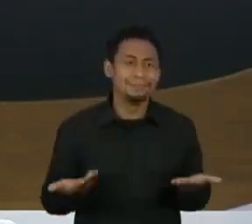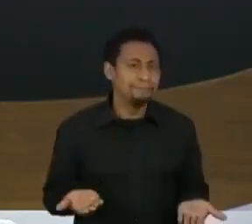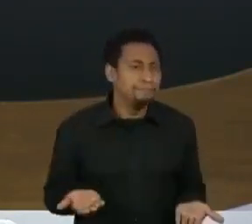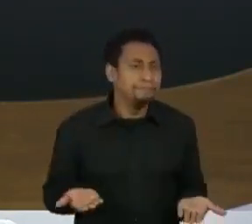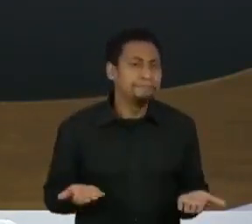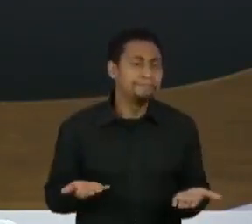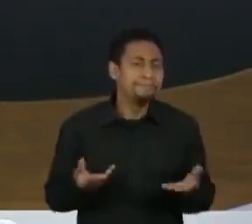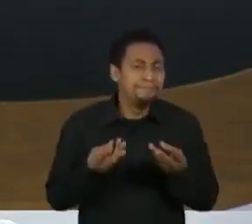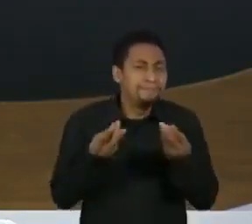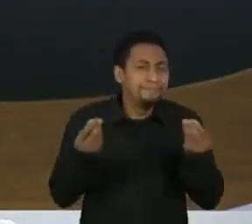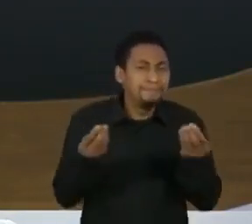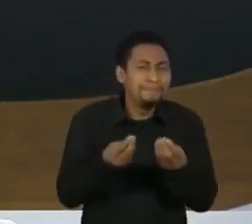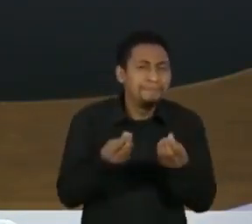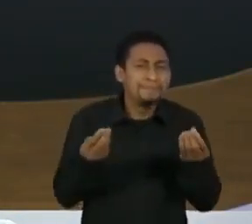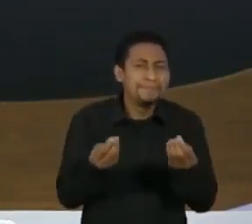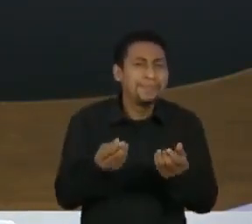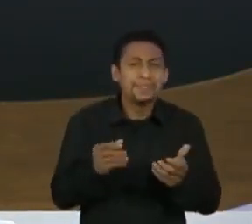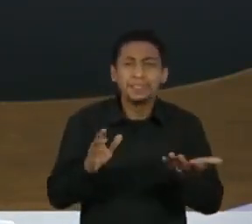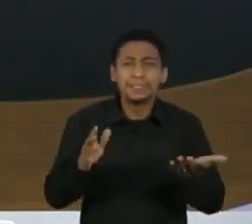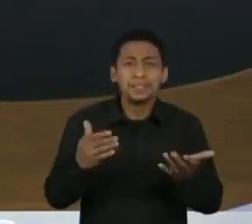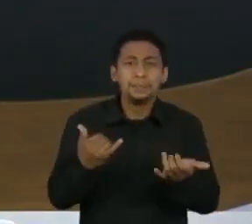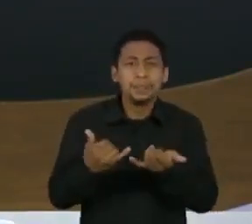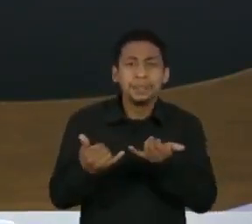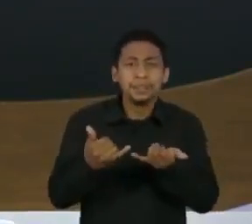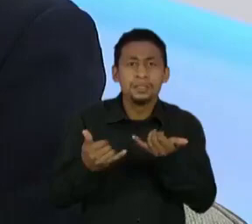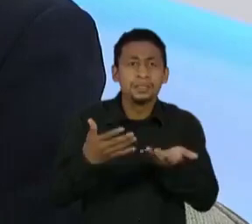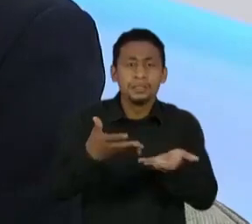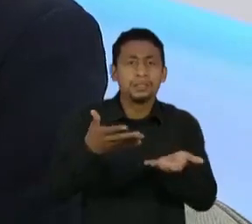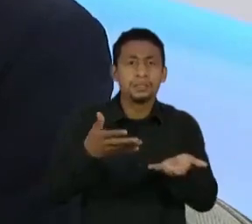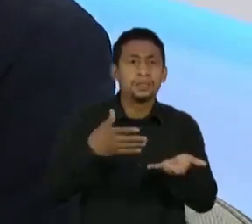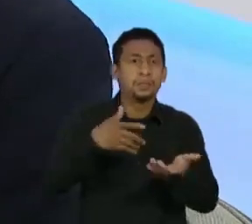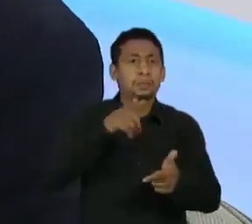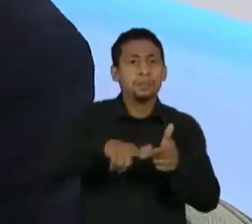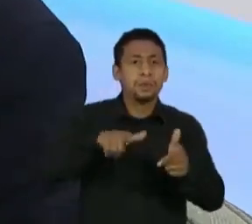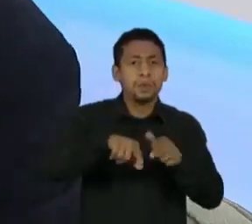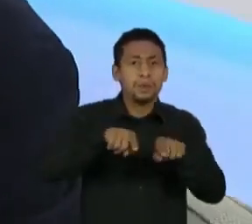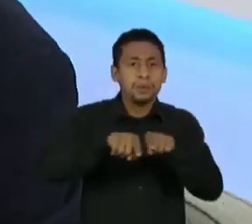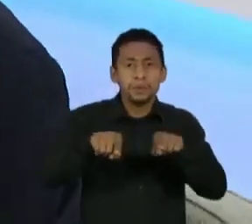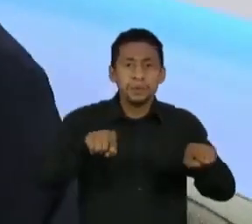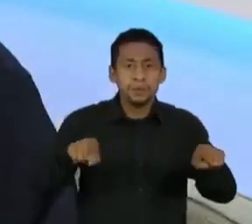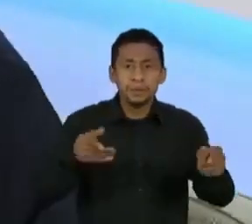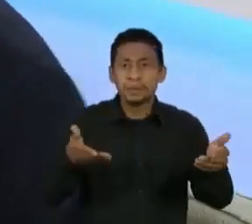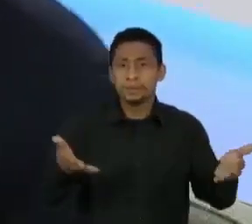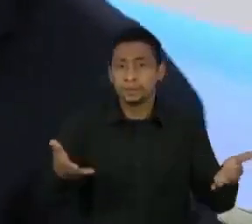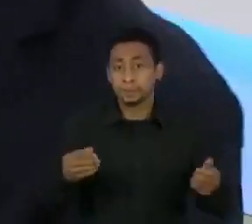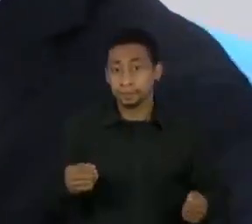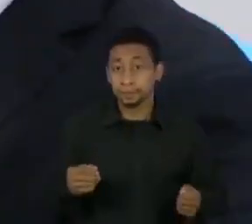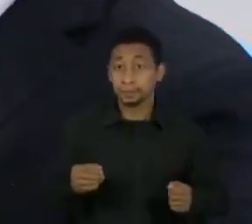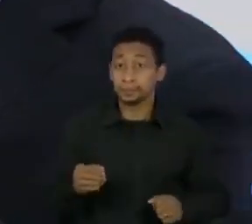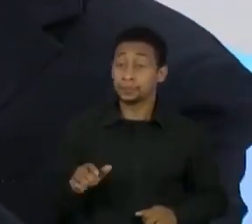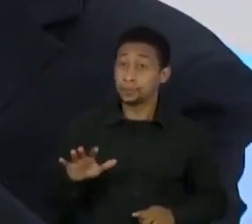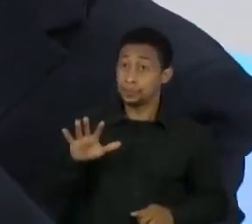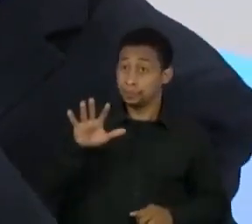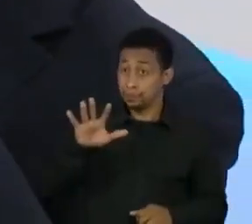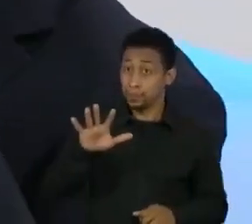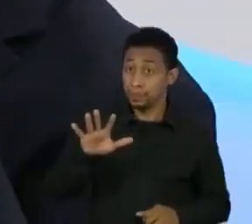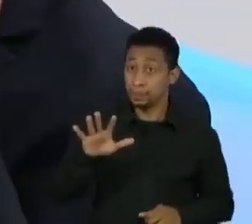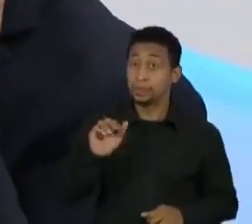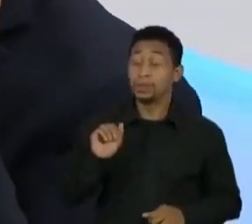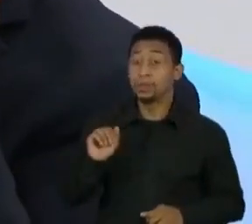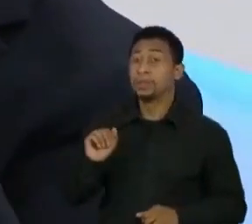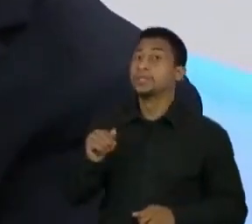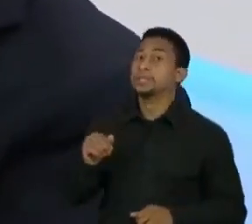que chegou à beirinha de uma ruptura institucional? Bom, o primeiro ponto é o seguinte, Vera, você sabe que foi uma coisa até